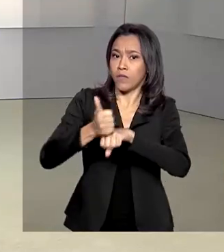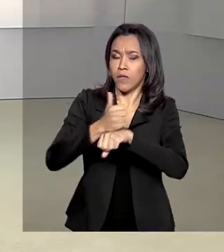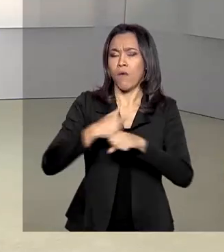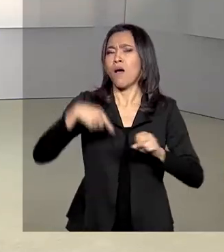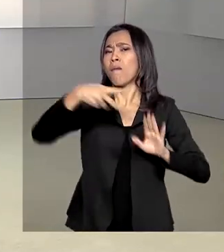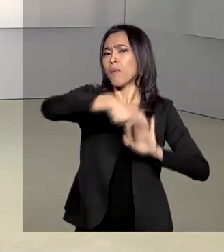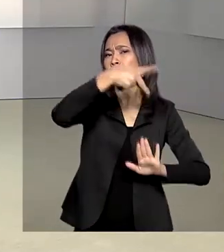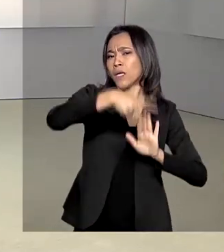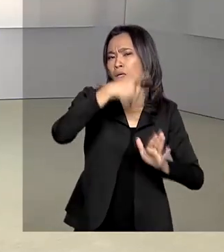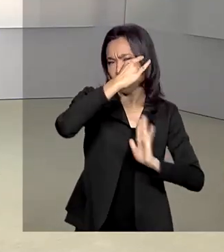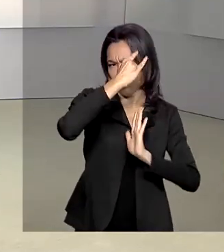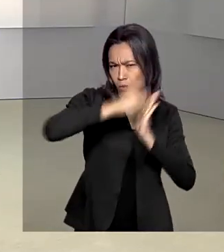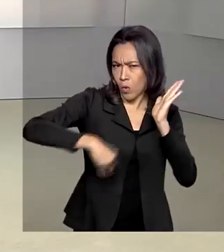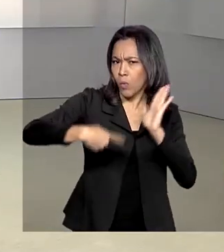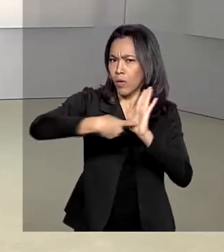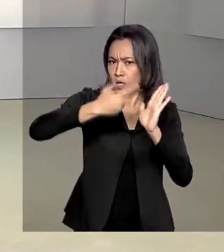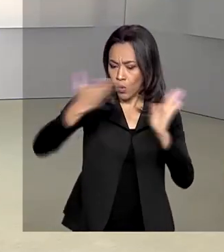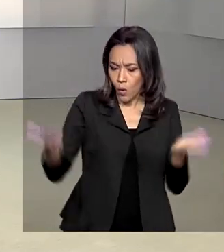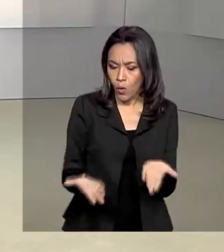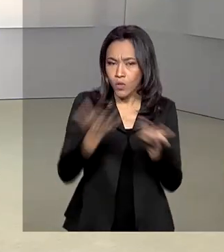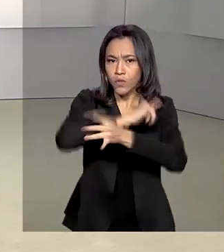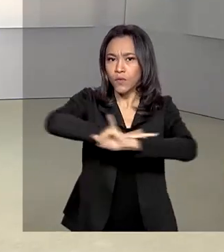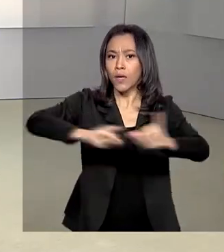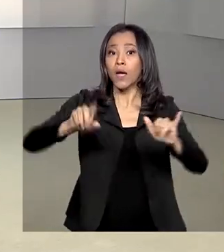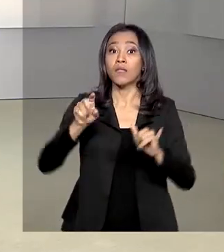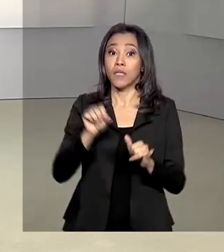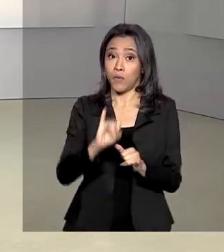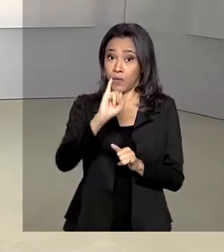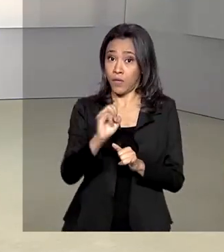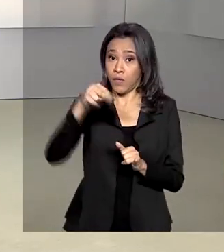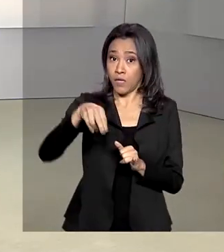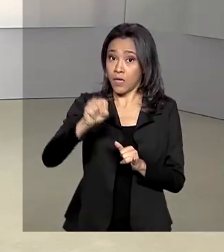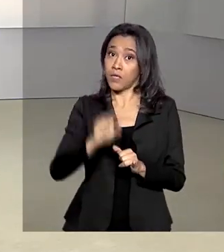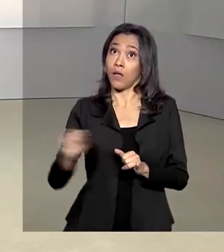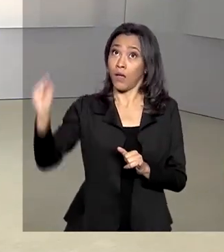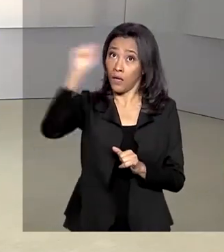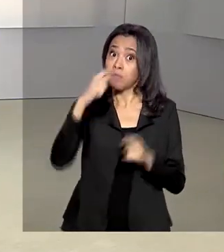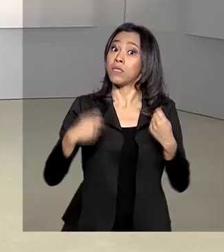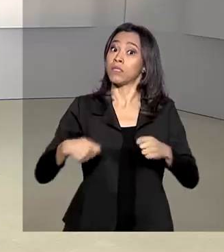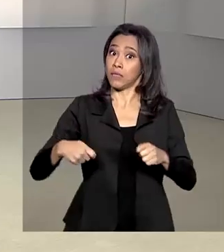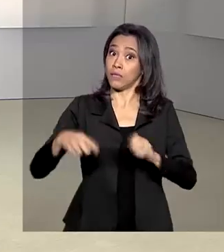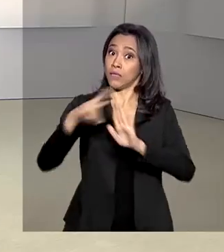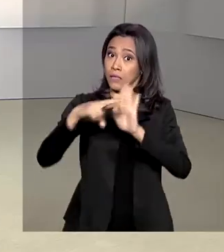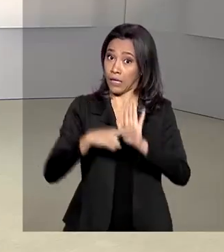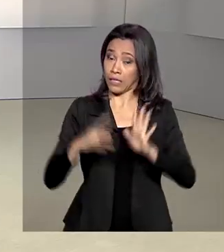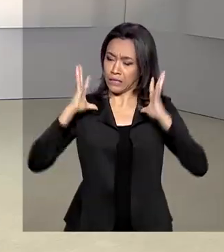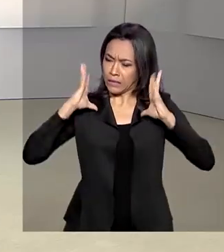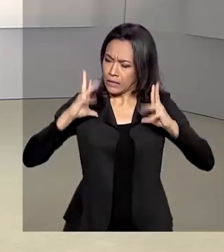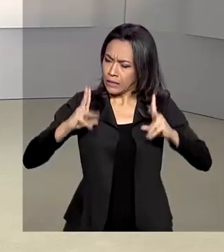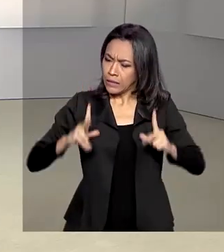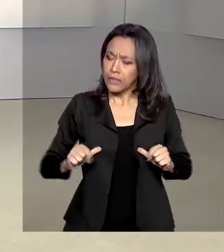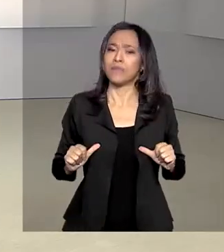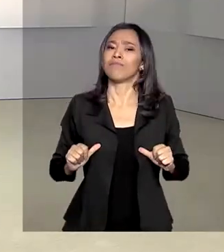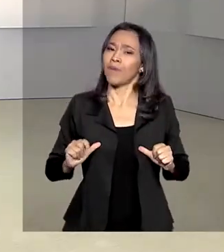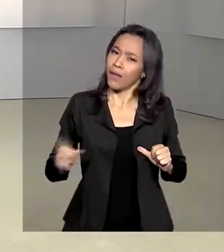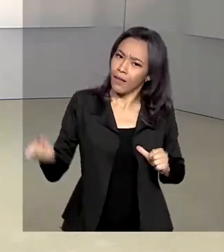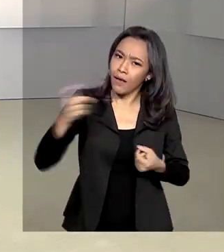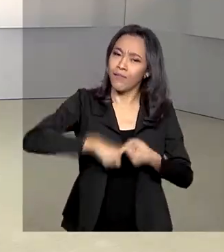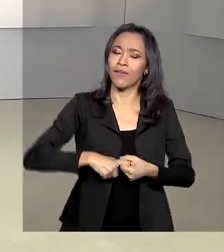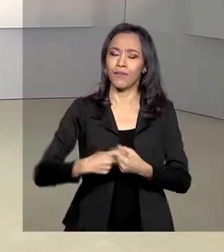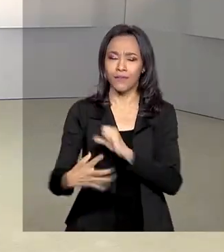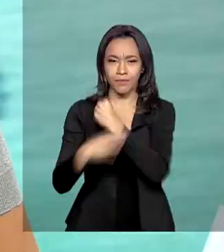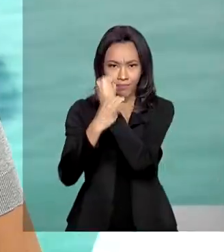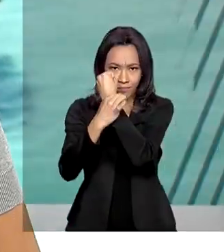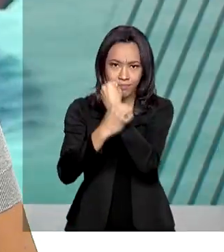publicada hoje, as agências da Previdência Social precisam tomar todas as medidas sanitárias para que esse retorno seja